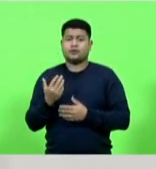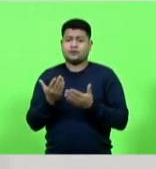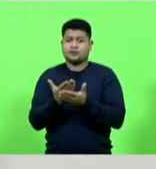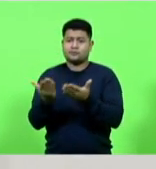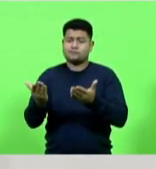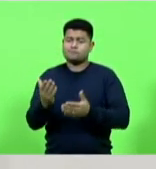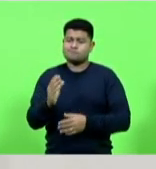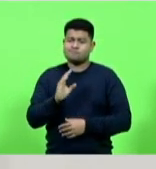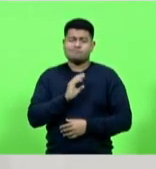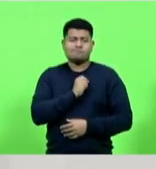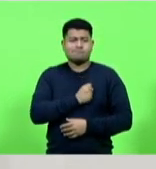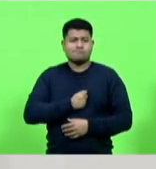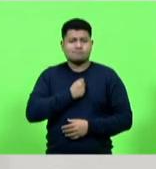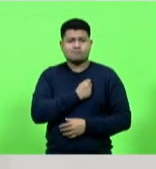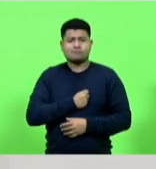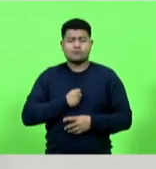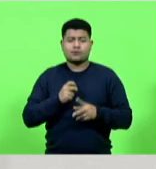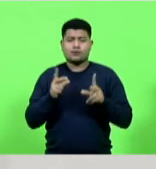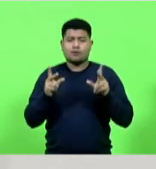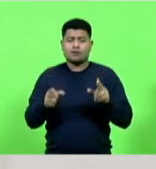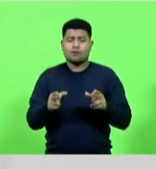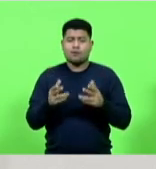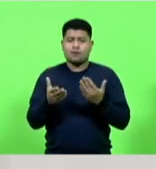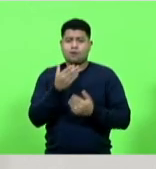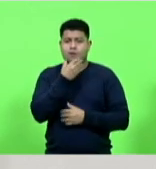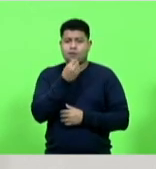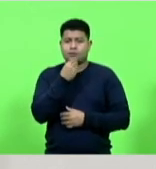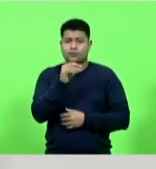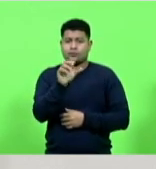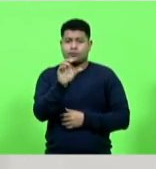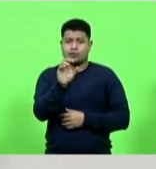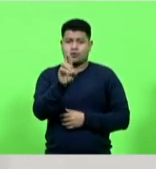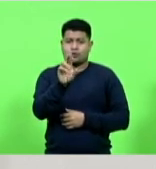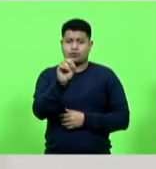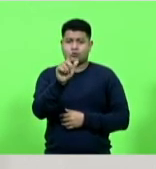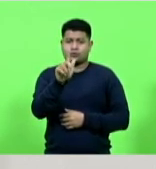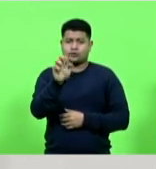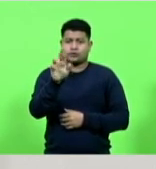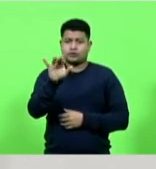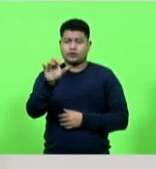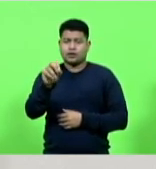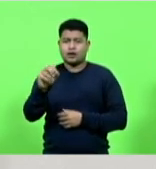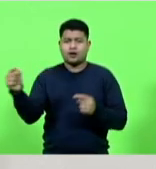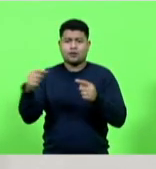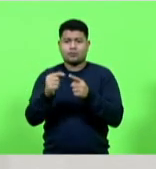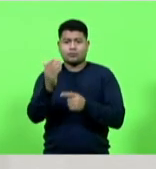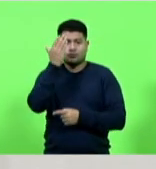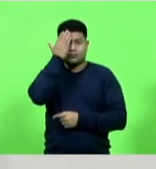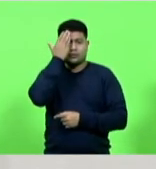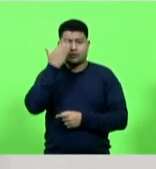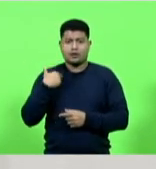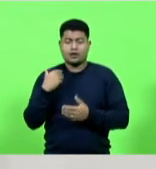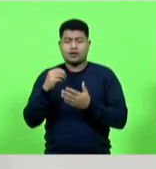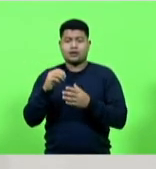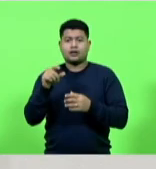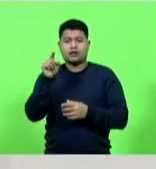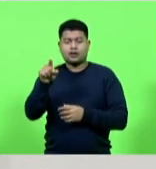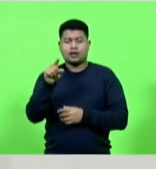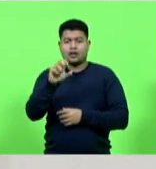como foi o caso do insubstituível Rogério Pereira o pirata de São Joaquim nosso amigo de diretoria